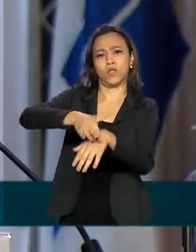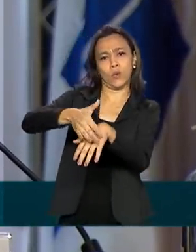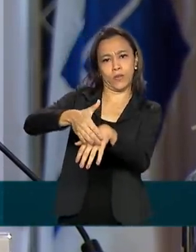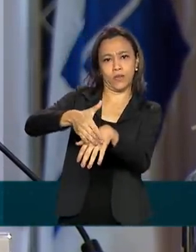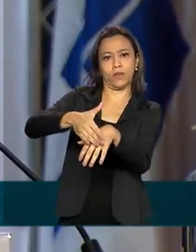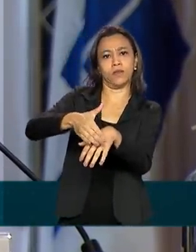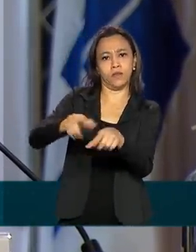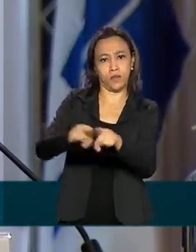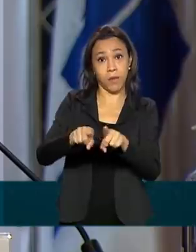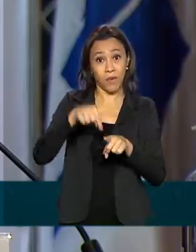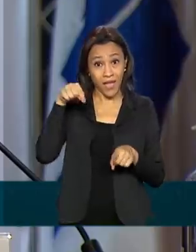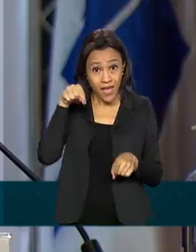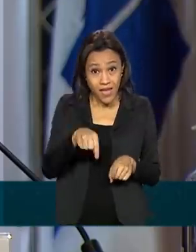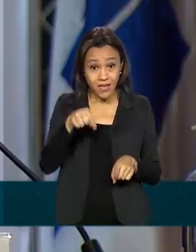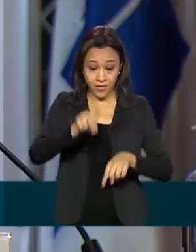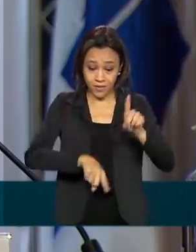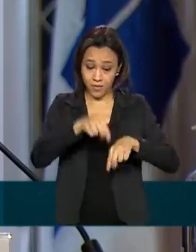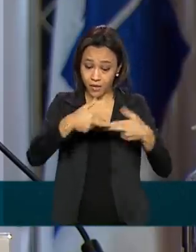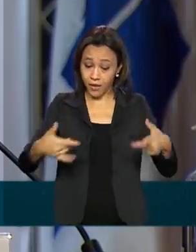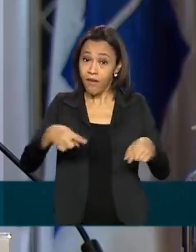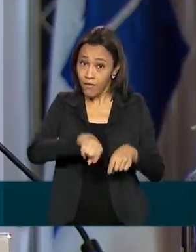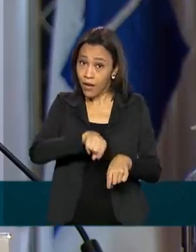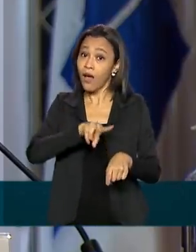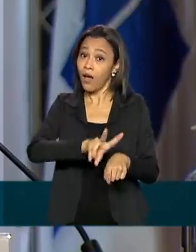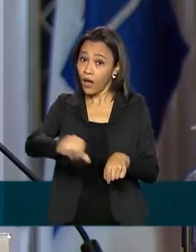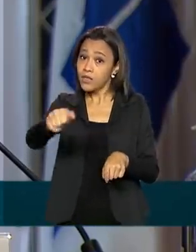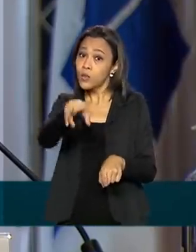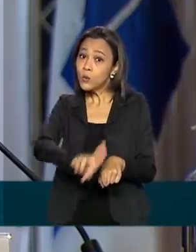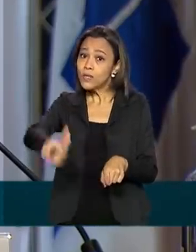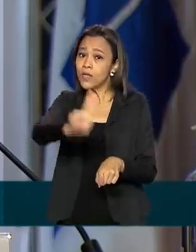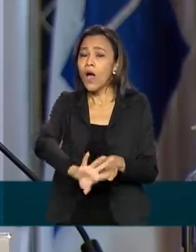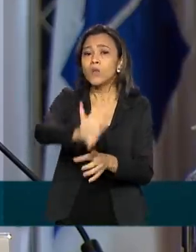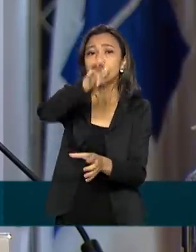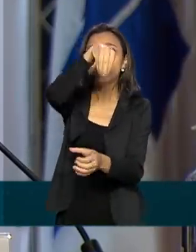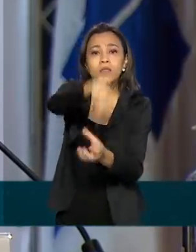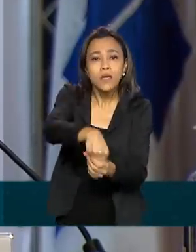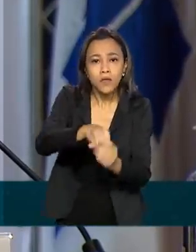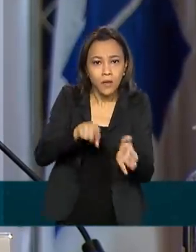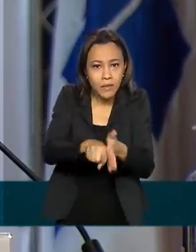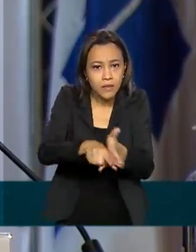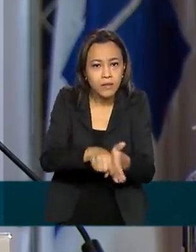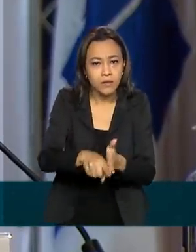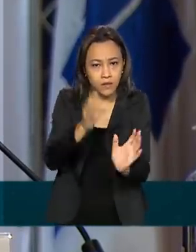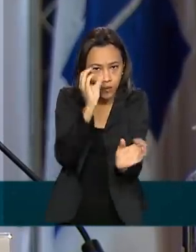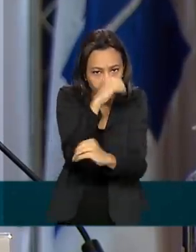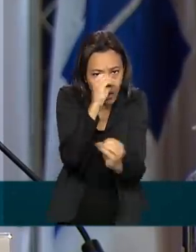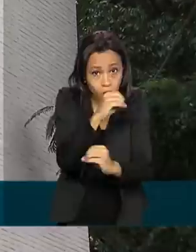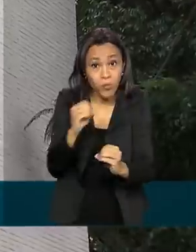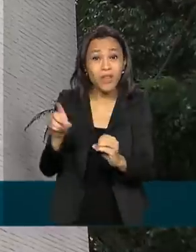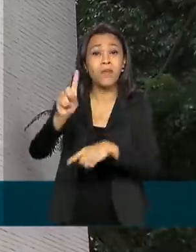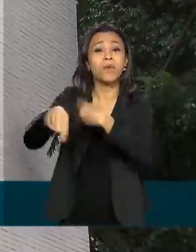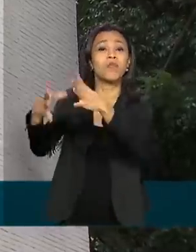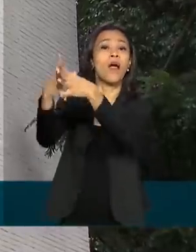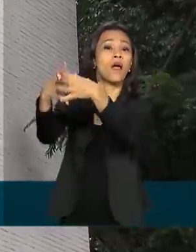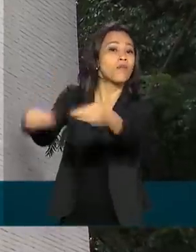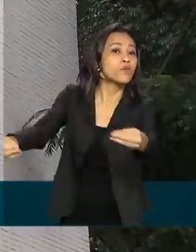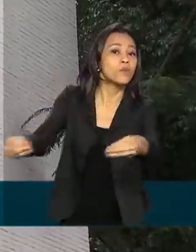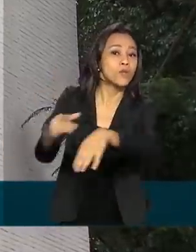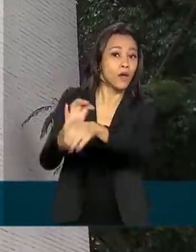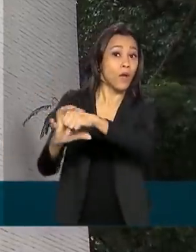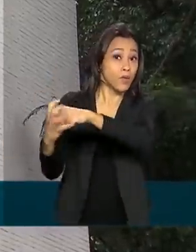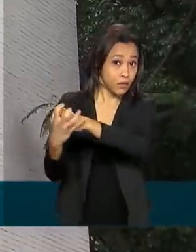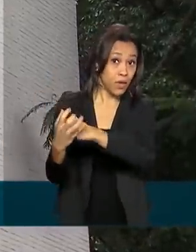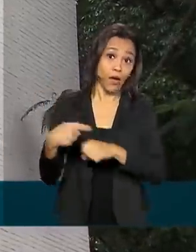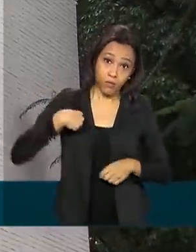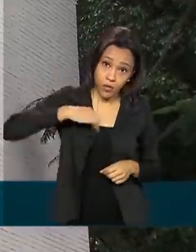equipamentos que vão ser utilizados e que não vão se perder quando essa pandemia acabar. E o Ministério da